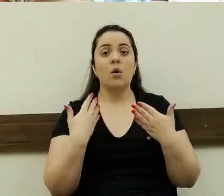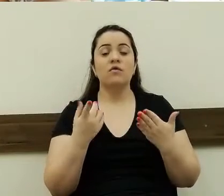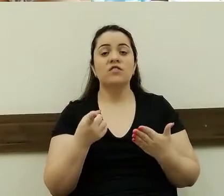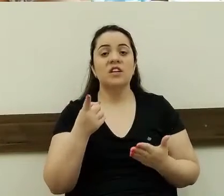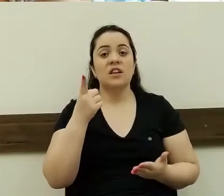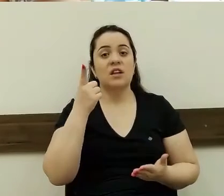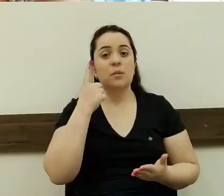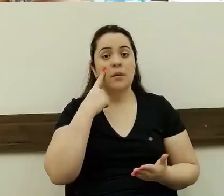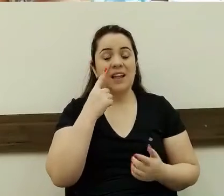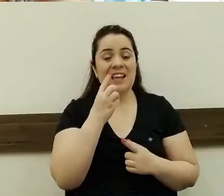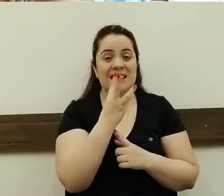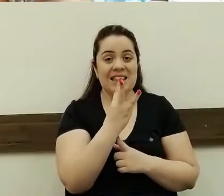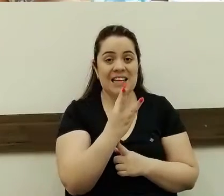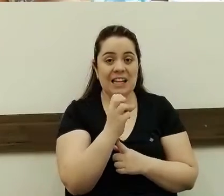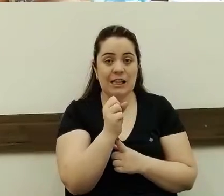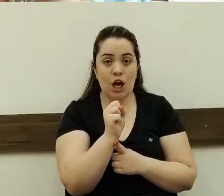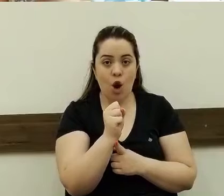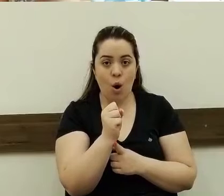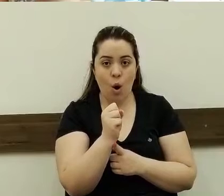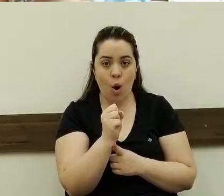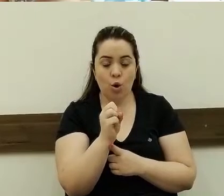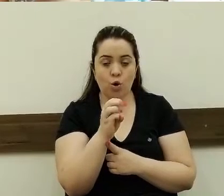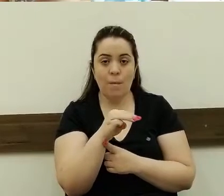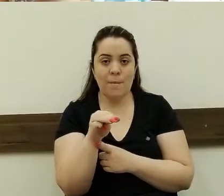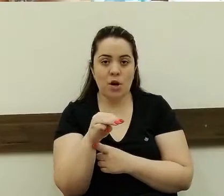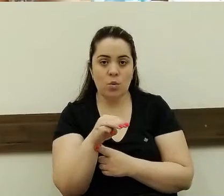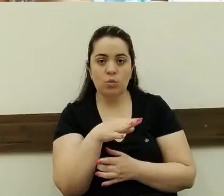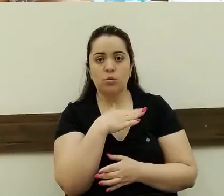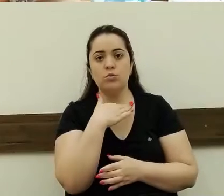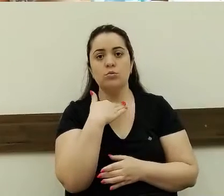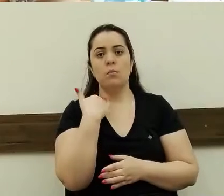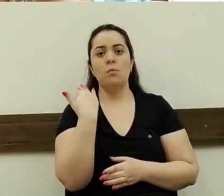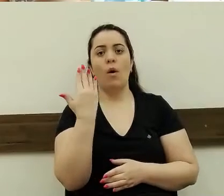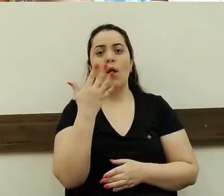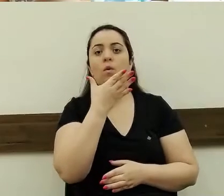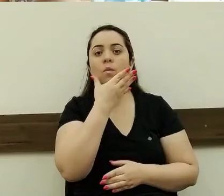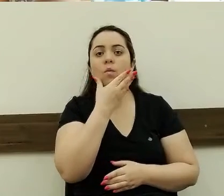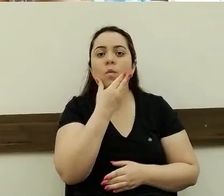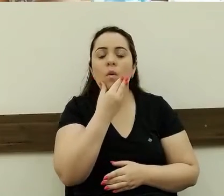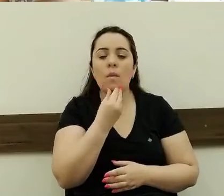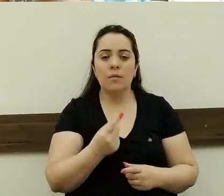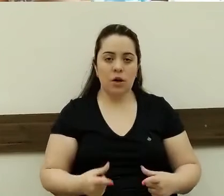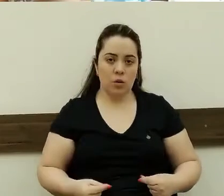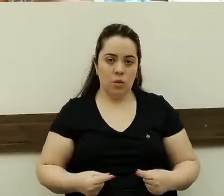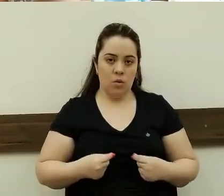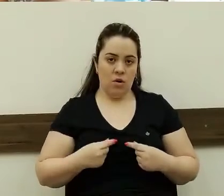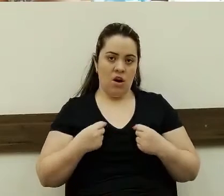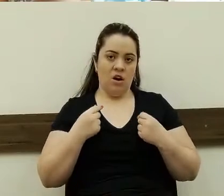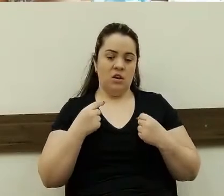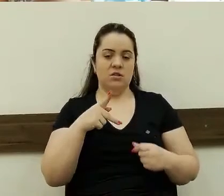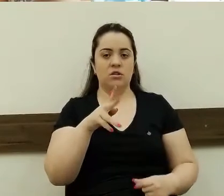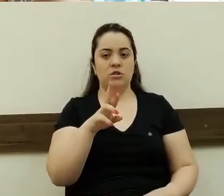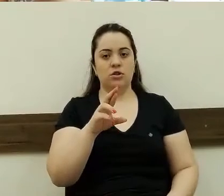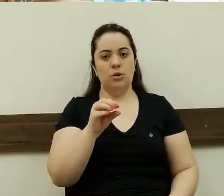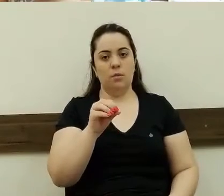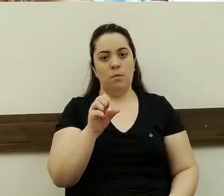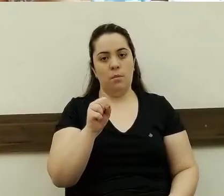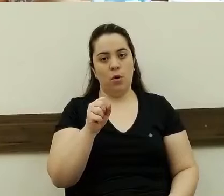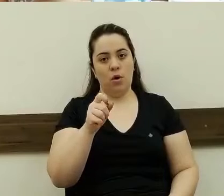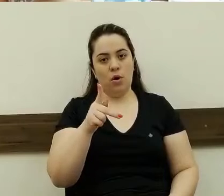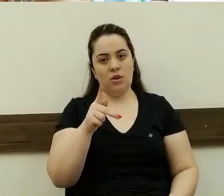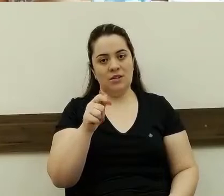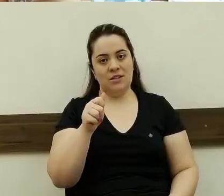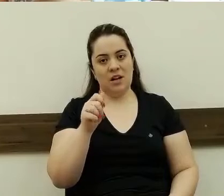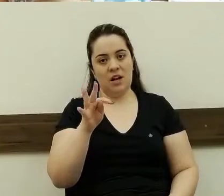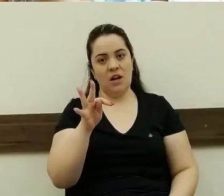minutos no Brasil, morre um homem com câncer de próstata. Isso dá 42 vidas que é ceifada por